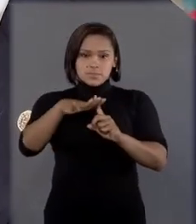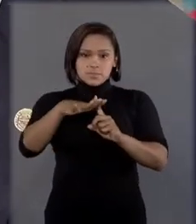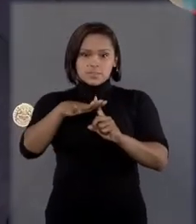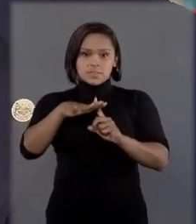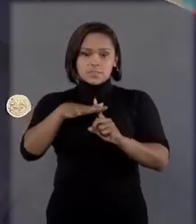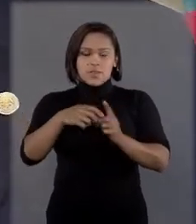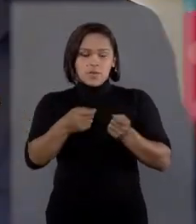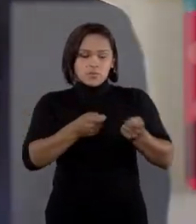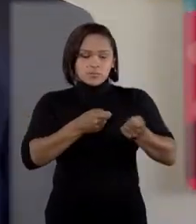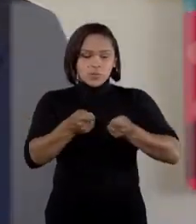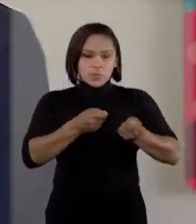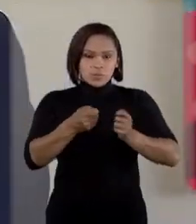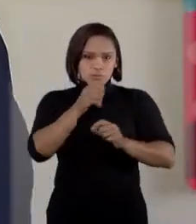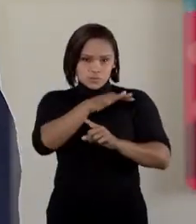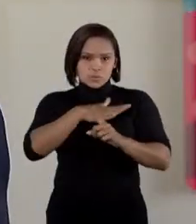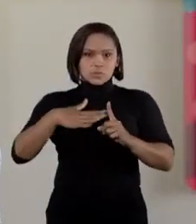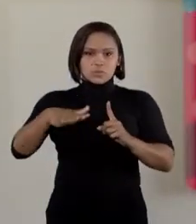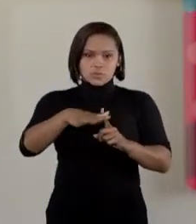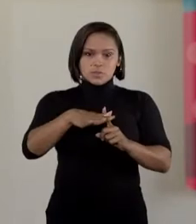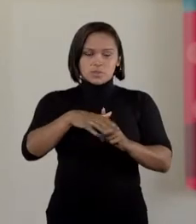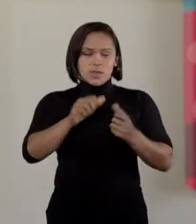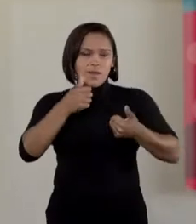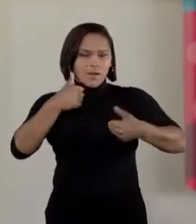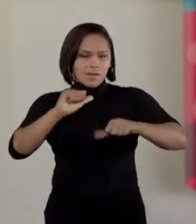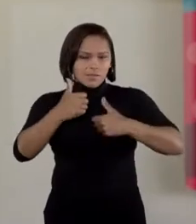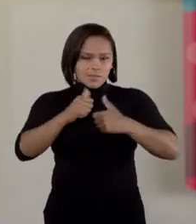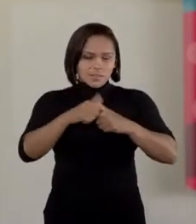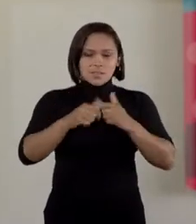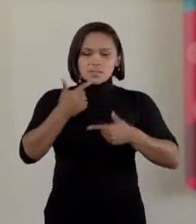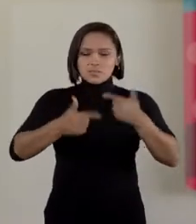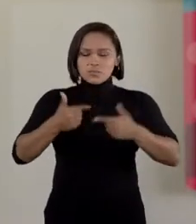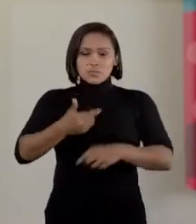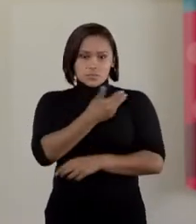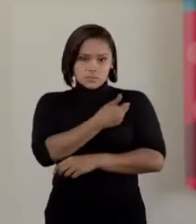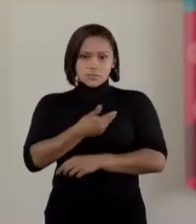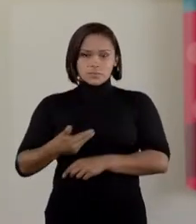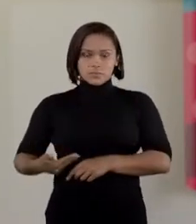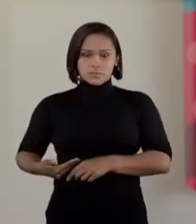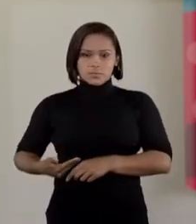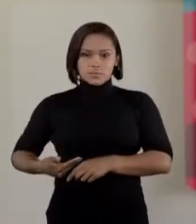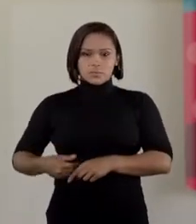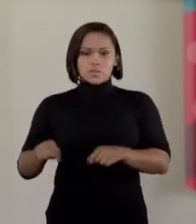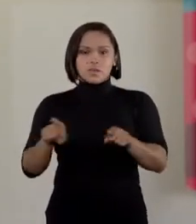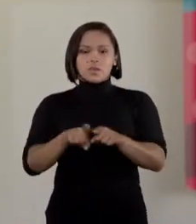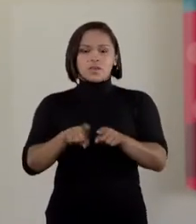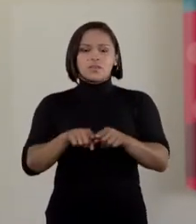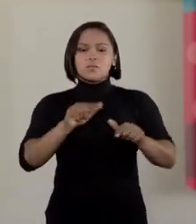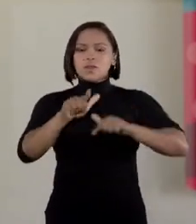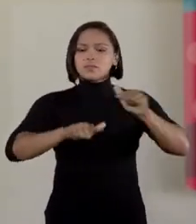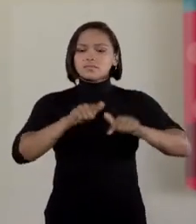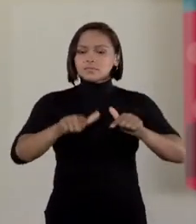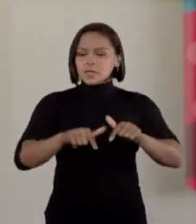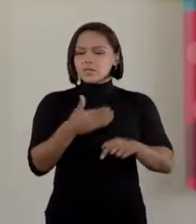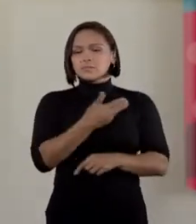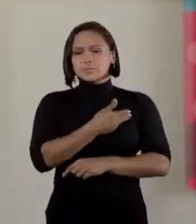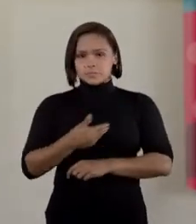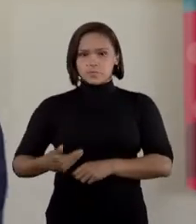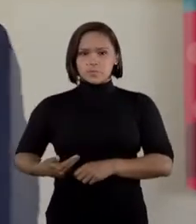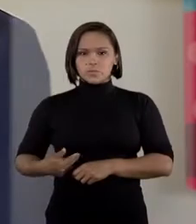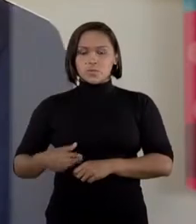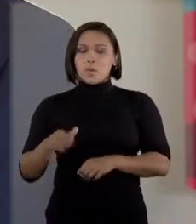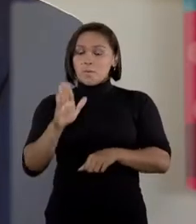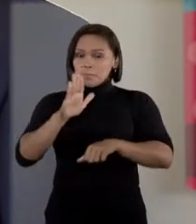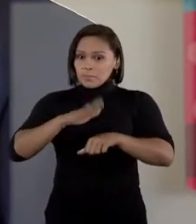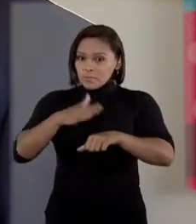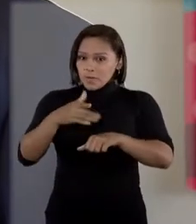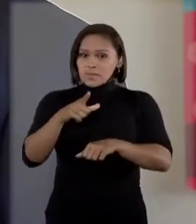controle social, avaliação de políticas públicas e serviços públicos, além